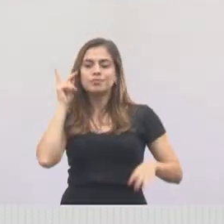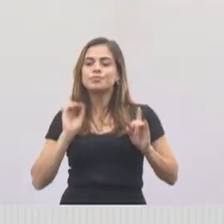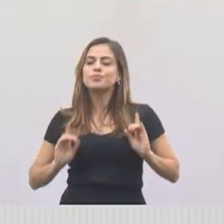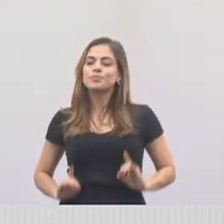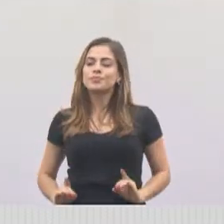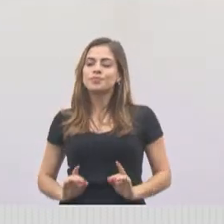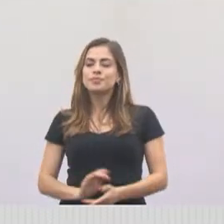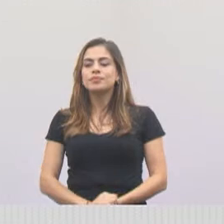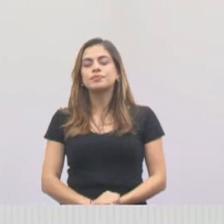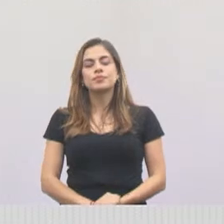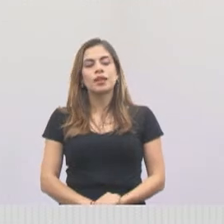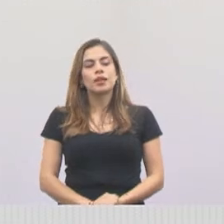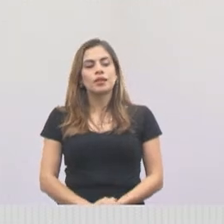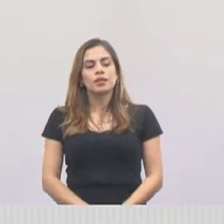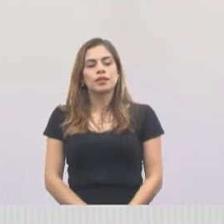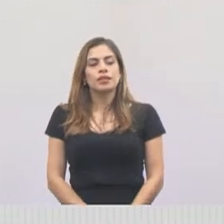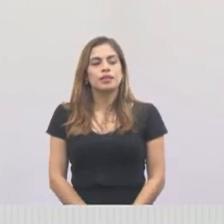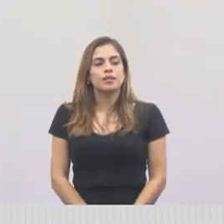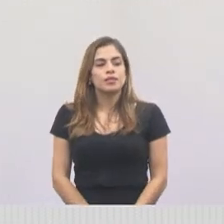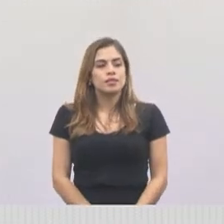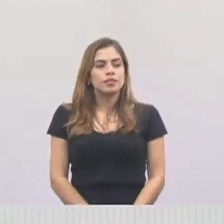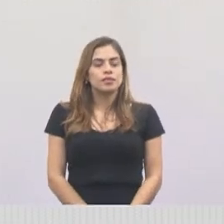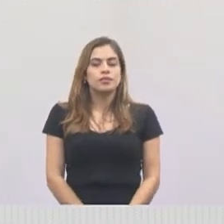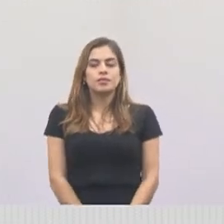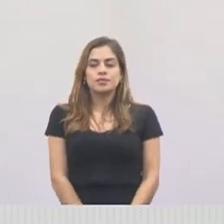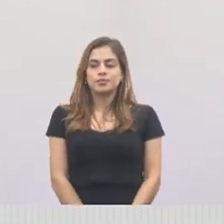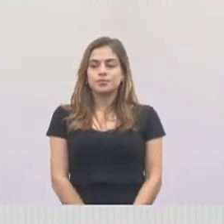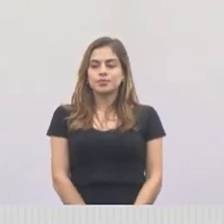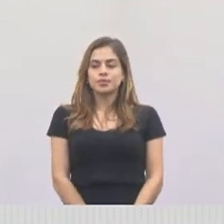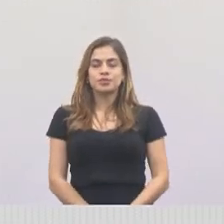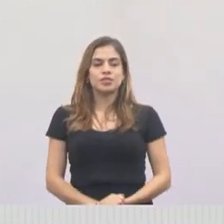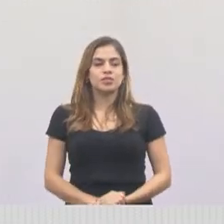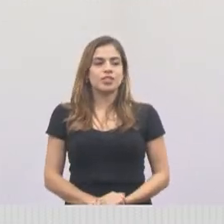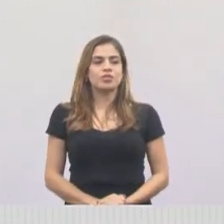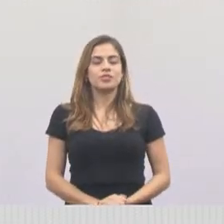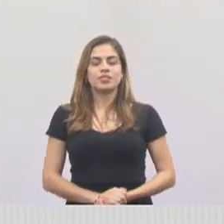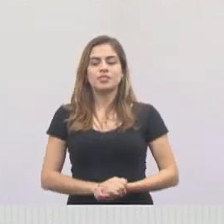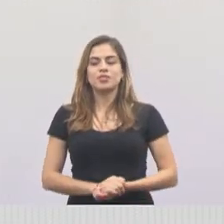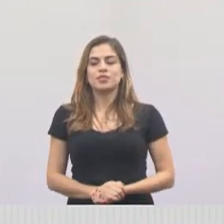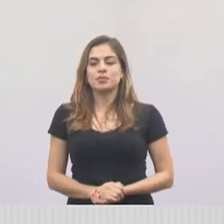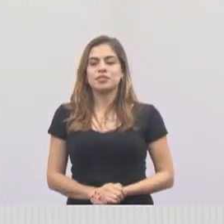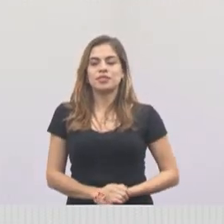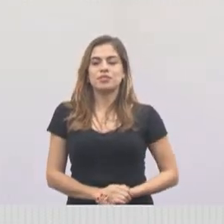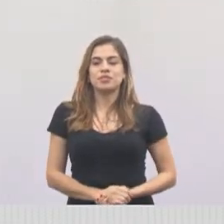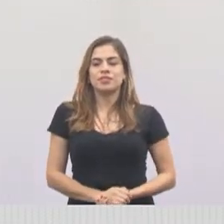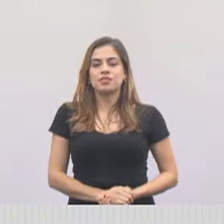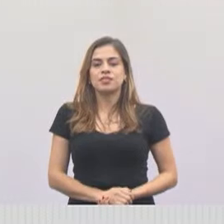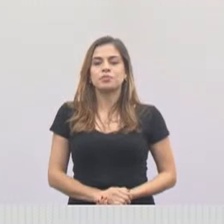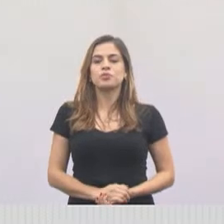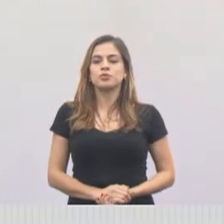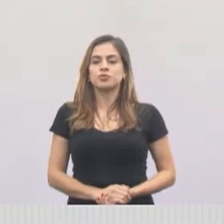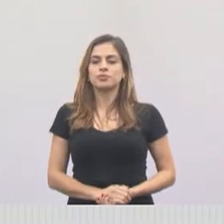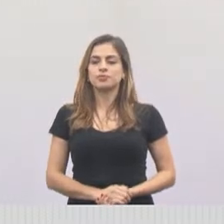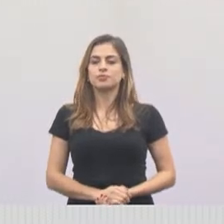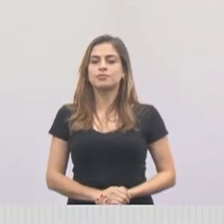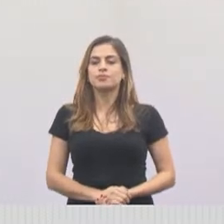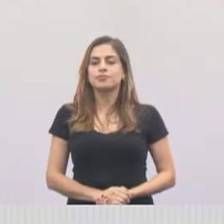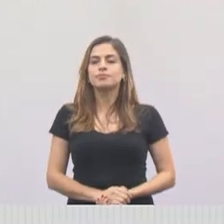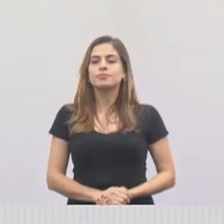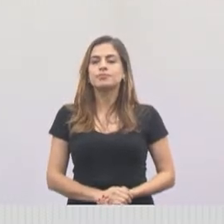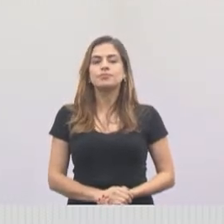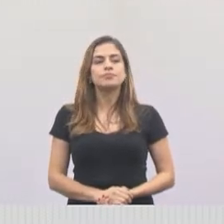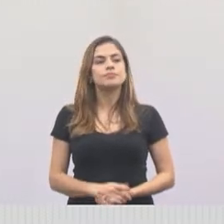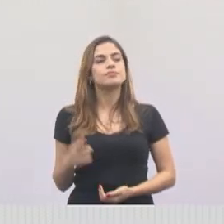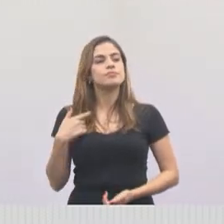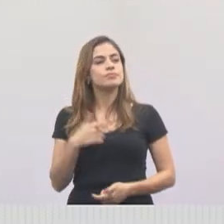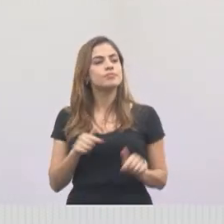com deficiência. Então, fica aqui os nossos agradecimentos àqueles que fazem